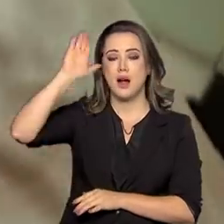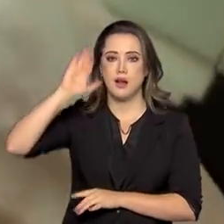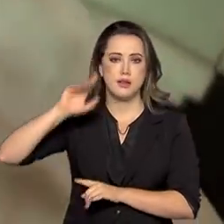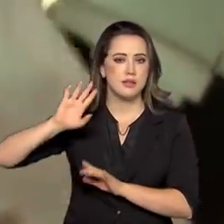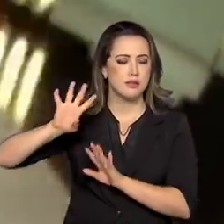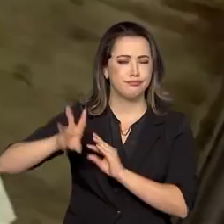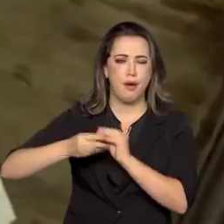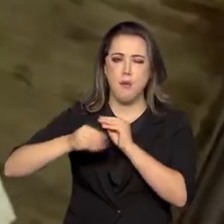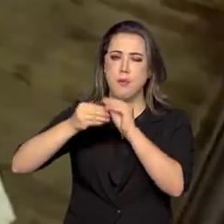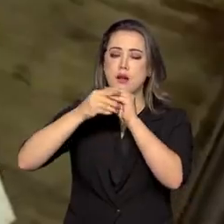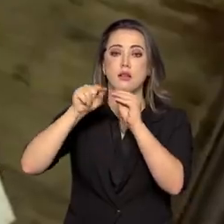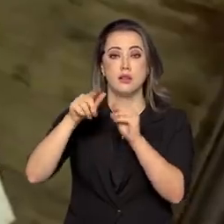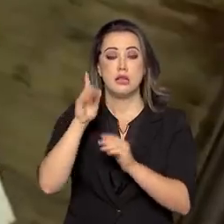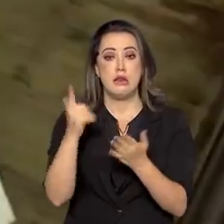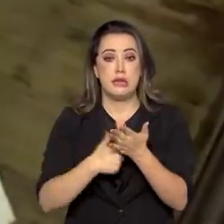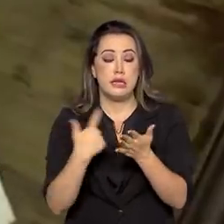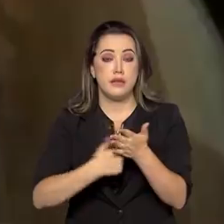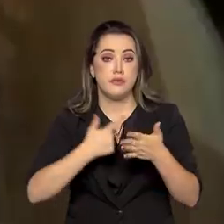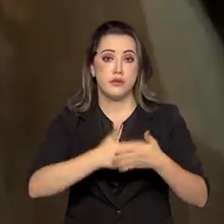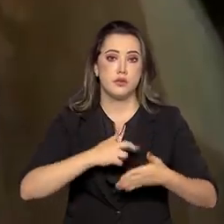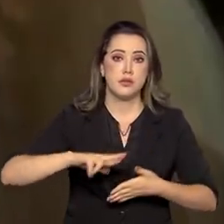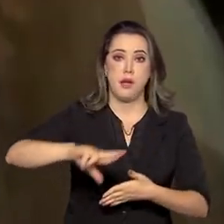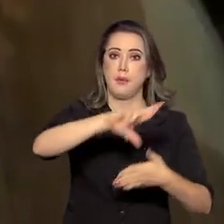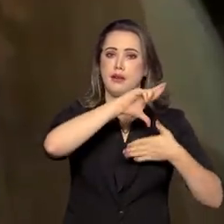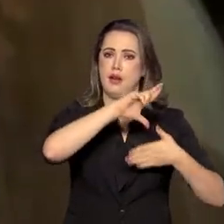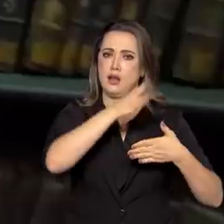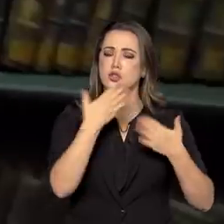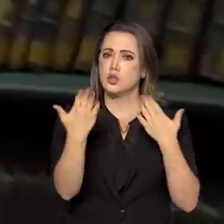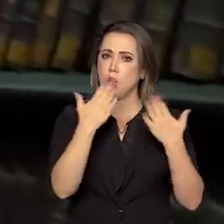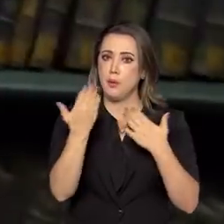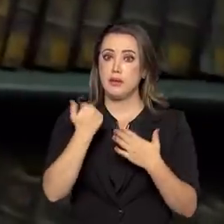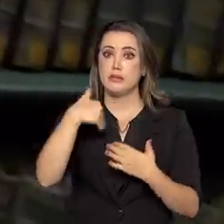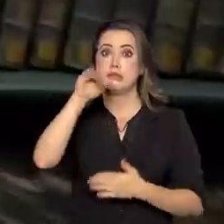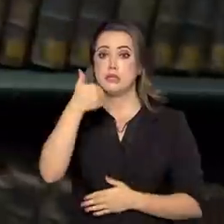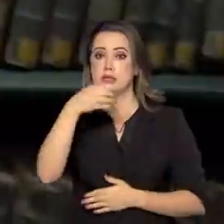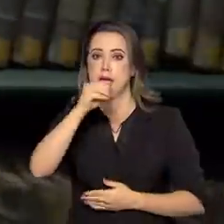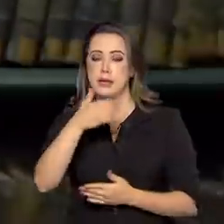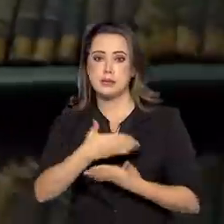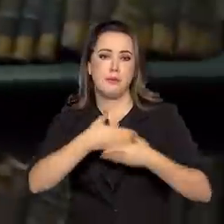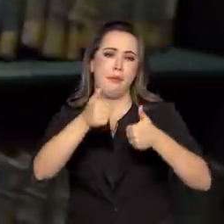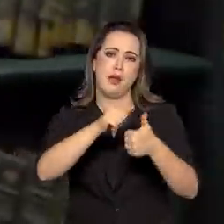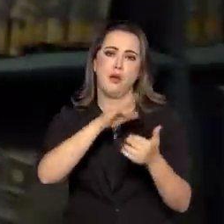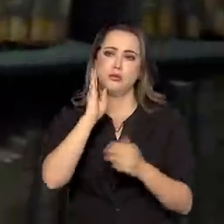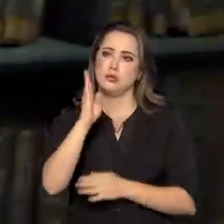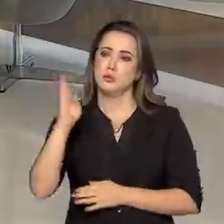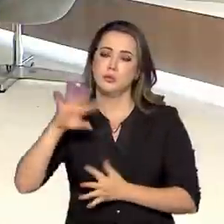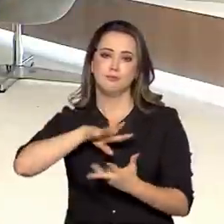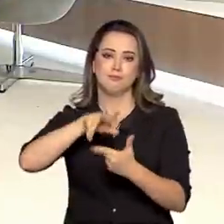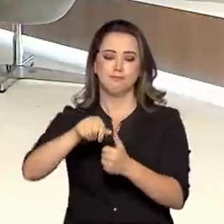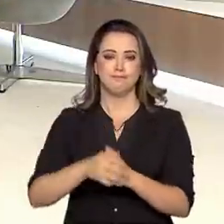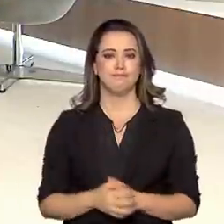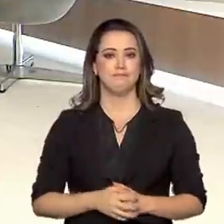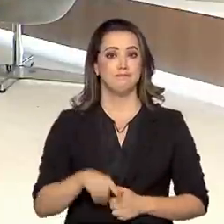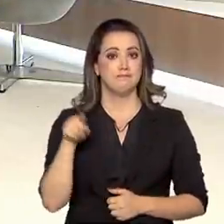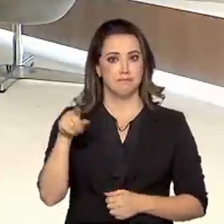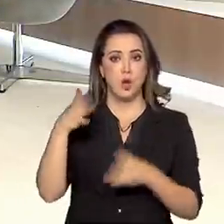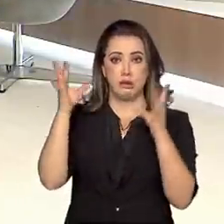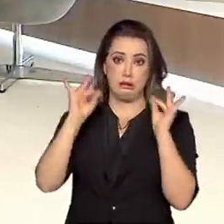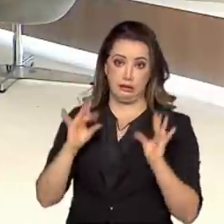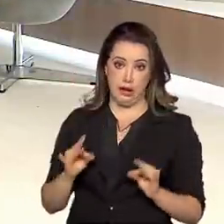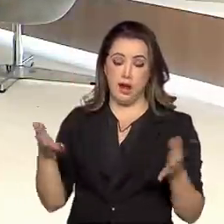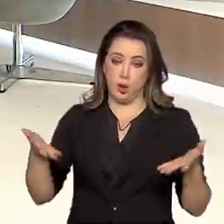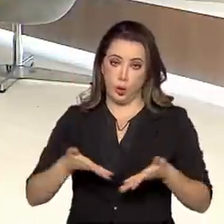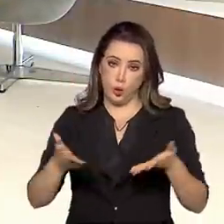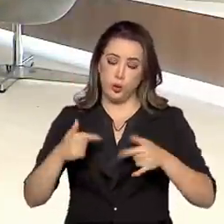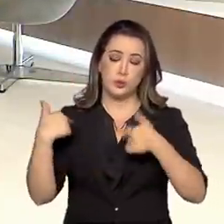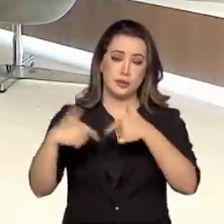localizando-se num seleto grupo das 10 maiores bibliotecas do mundo. Para nos detalhar todo